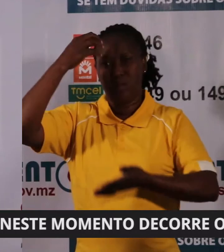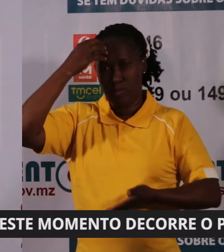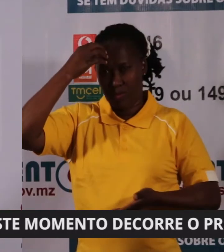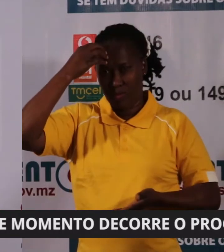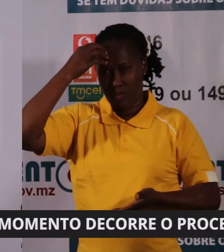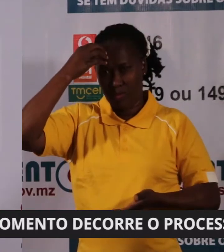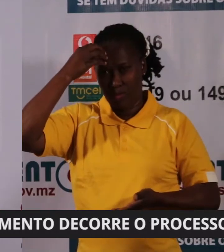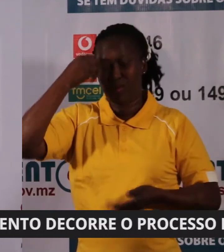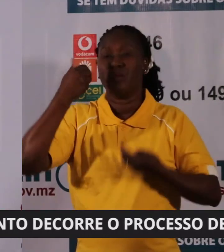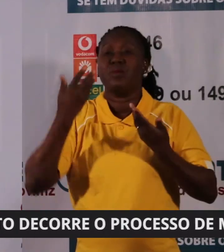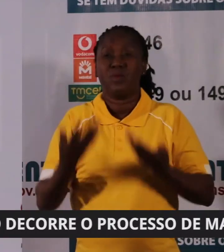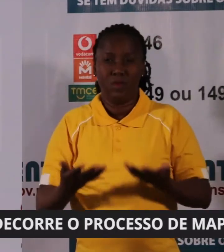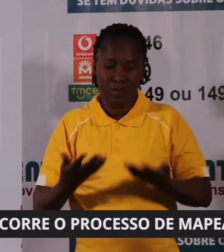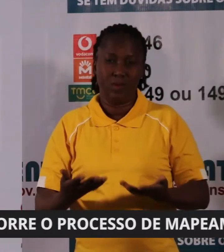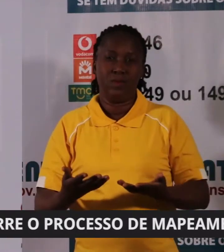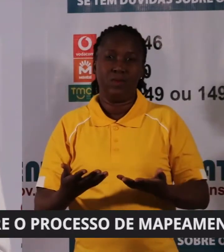do Assim,